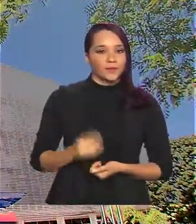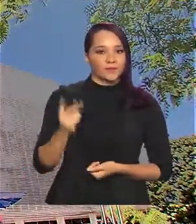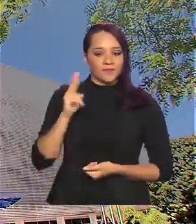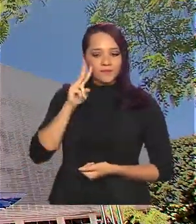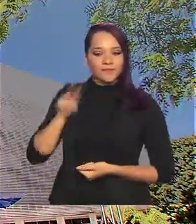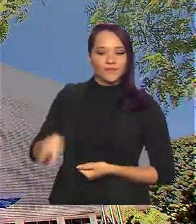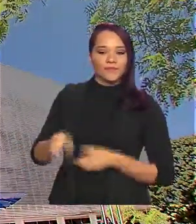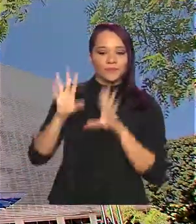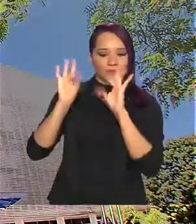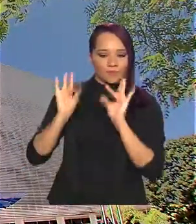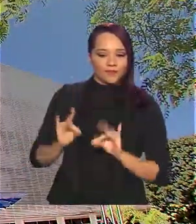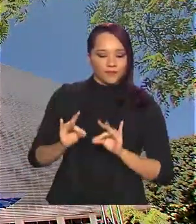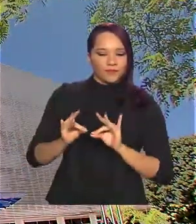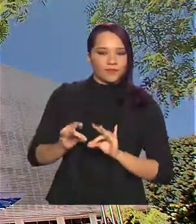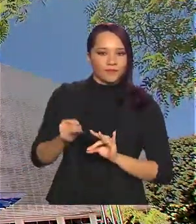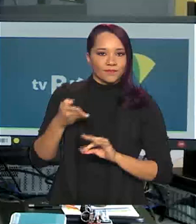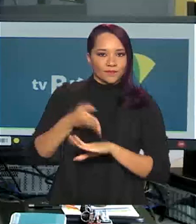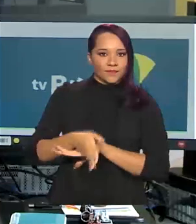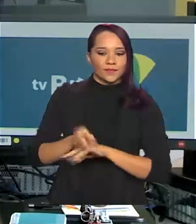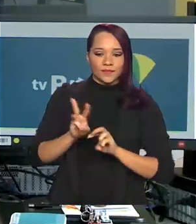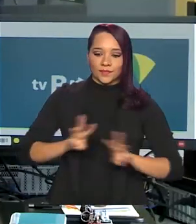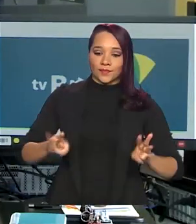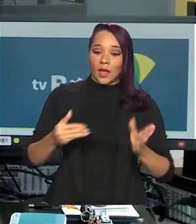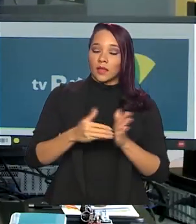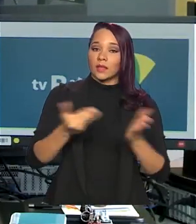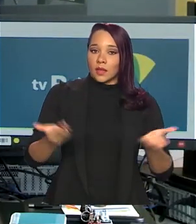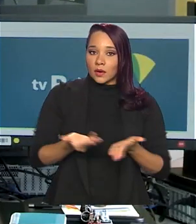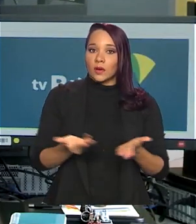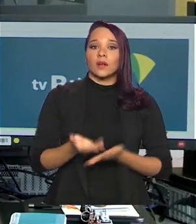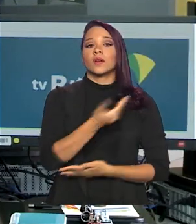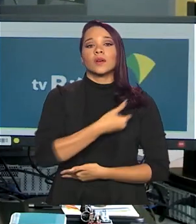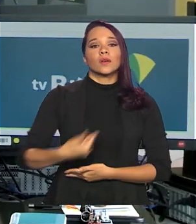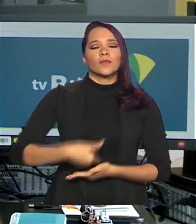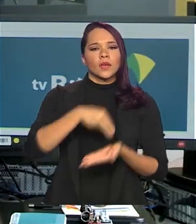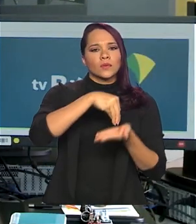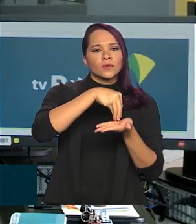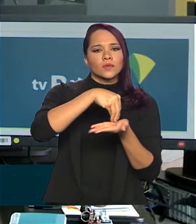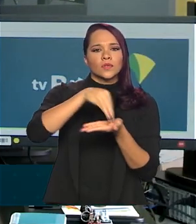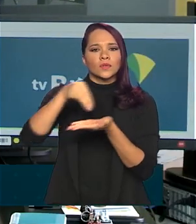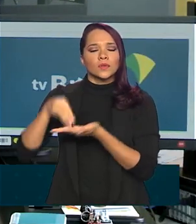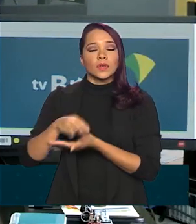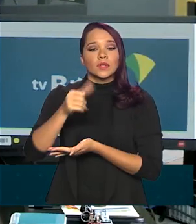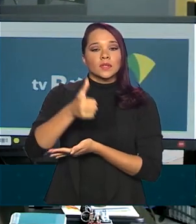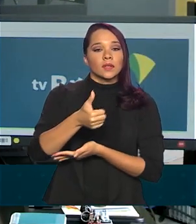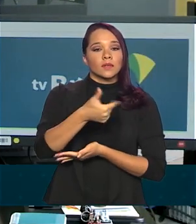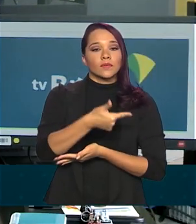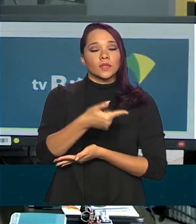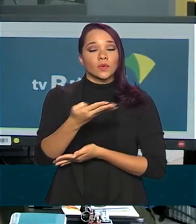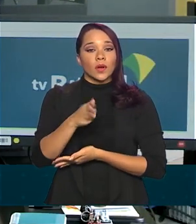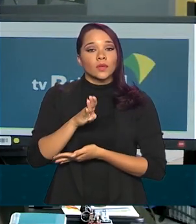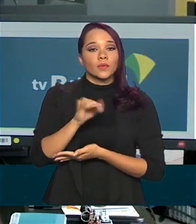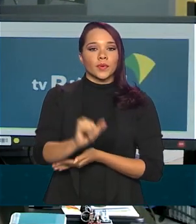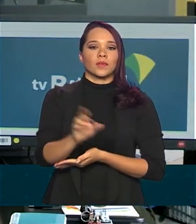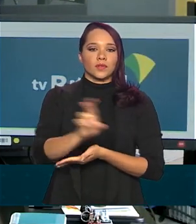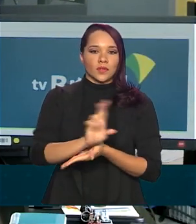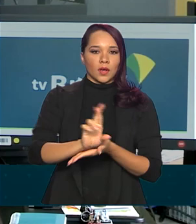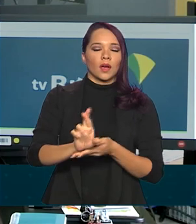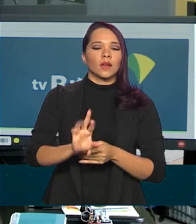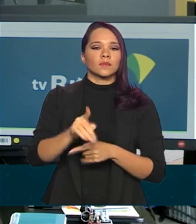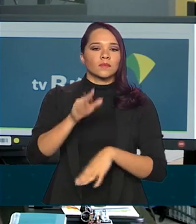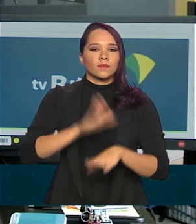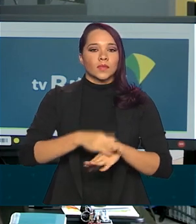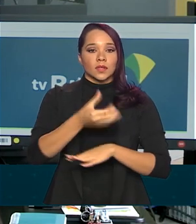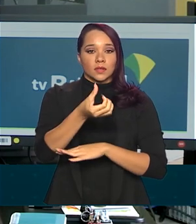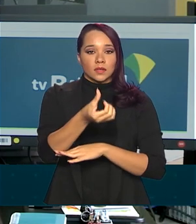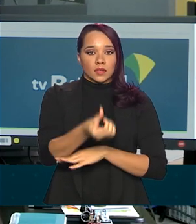.gov.br. Até agora, o governo distribuiu R 124 bilhões a mais